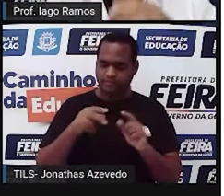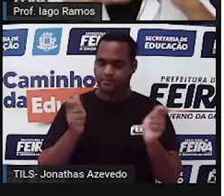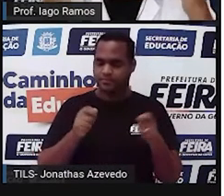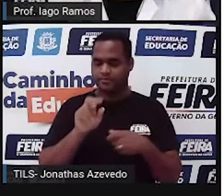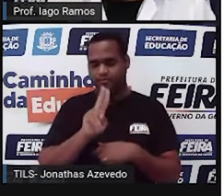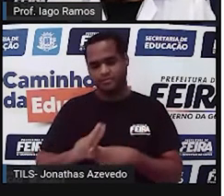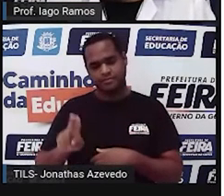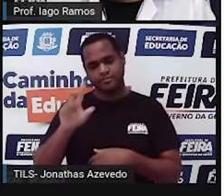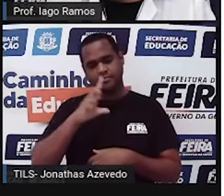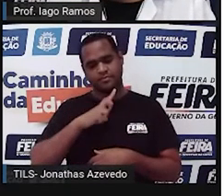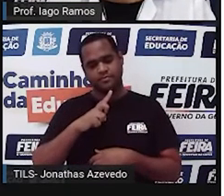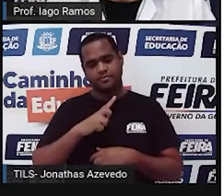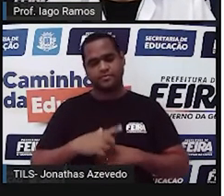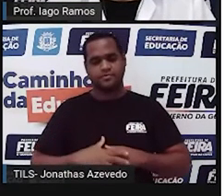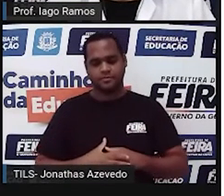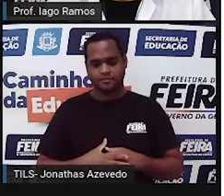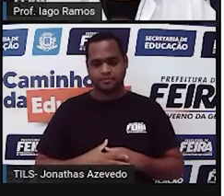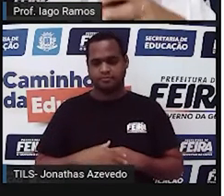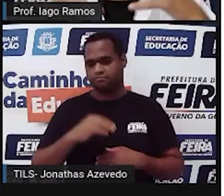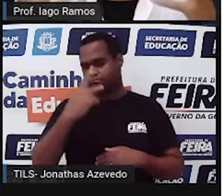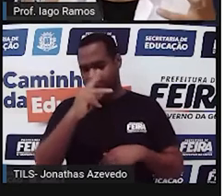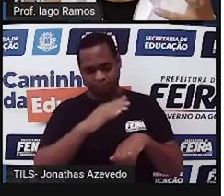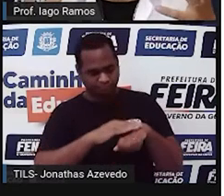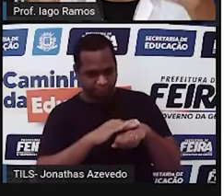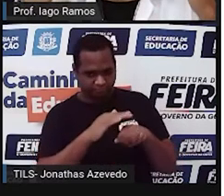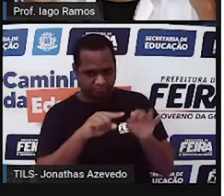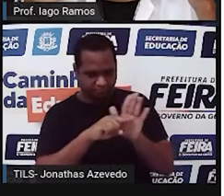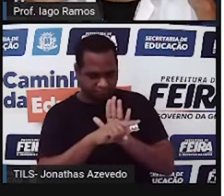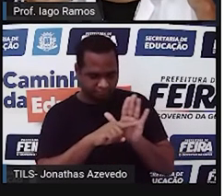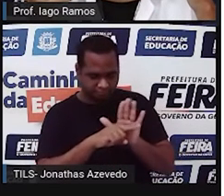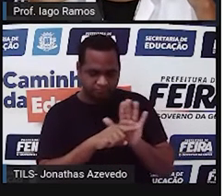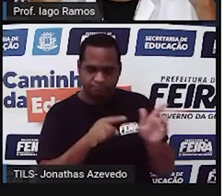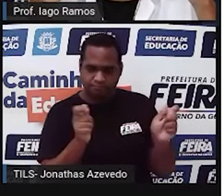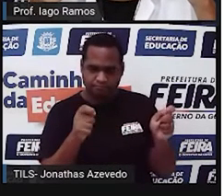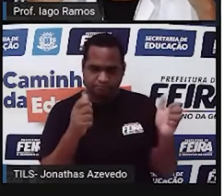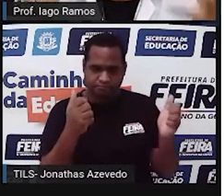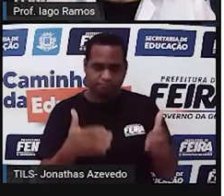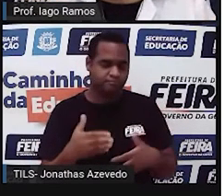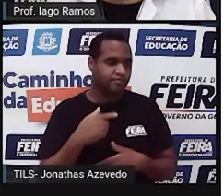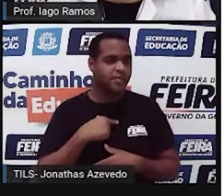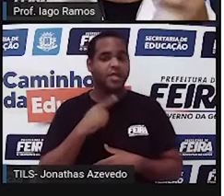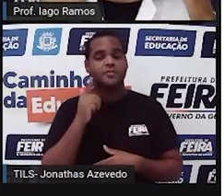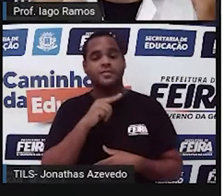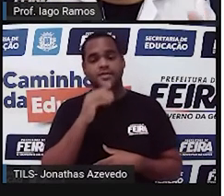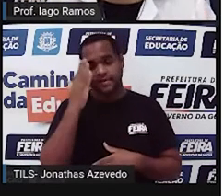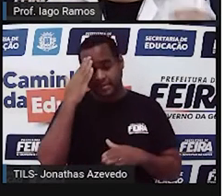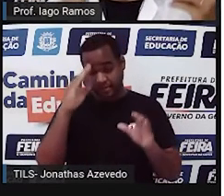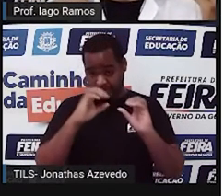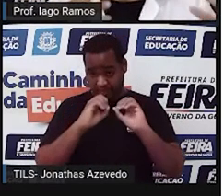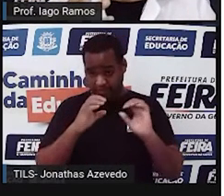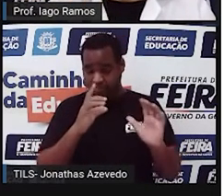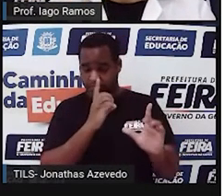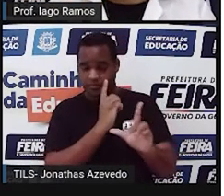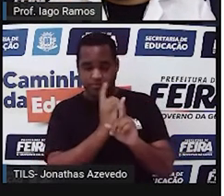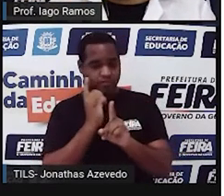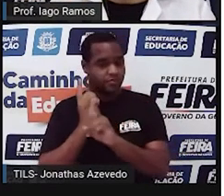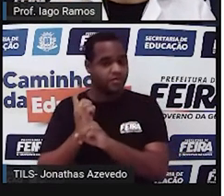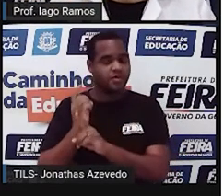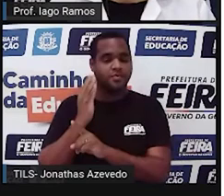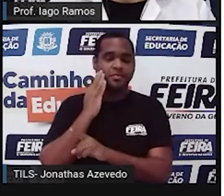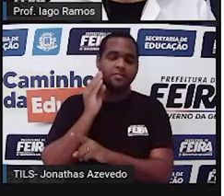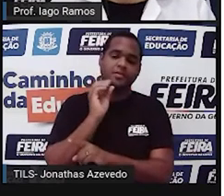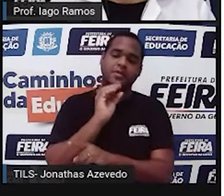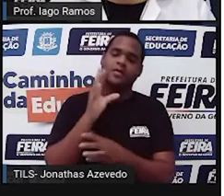investigar, tentar entender, tentar encontrar e tentar entender